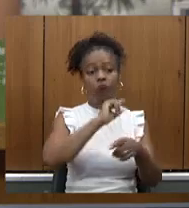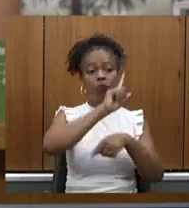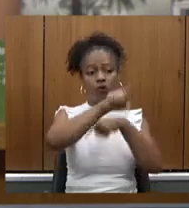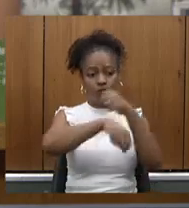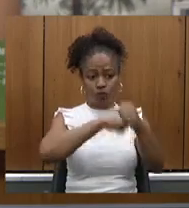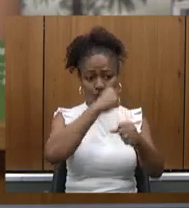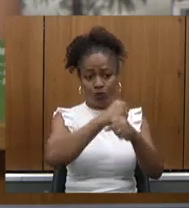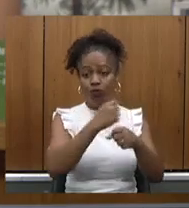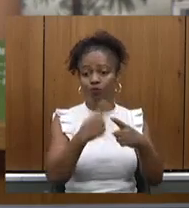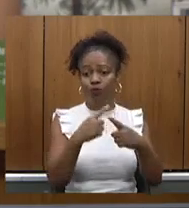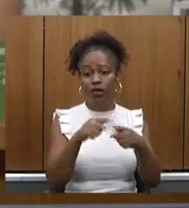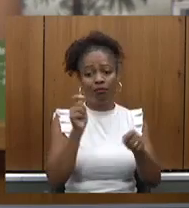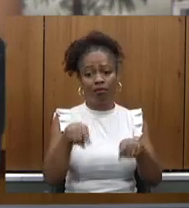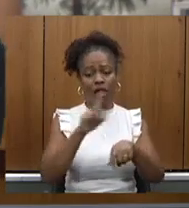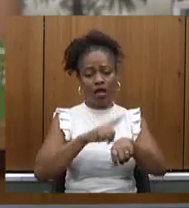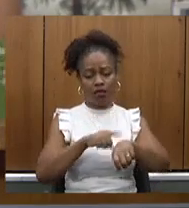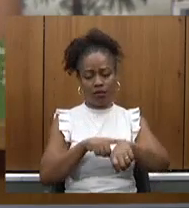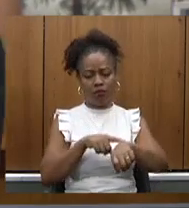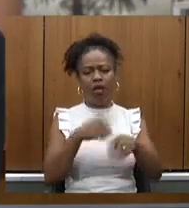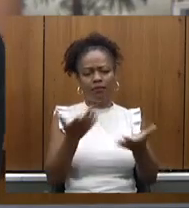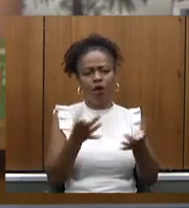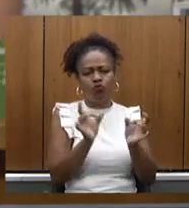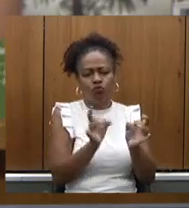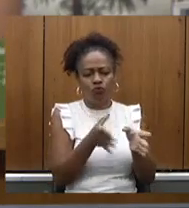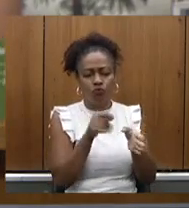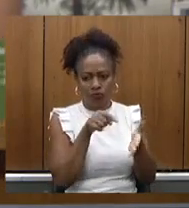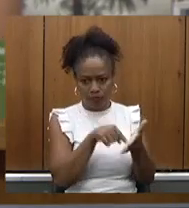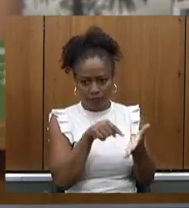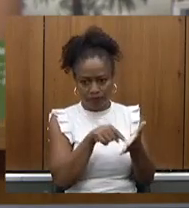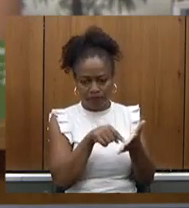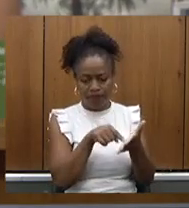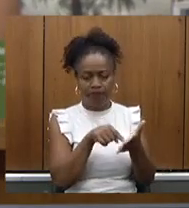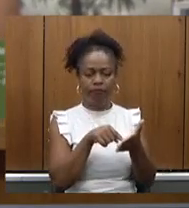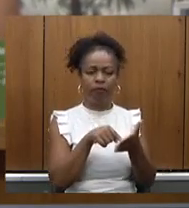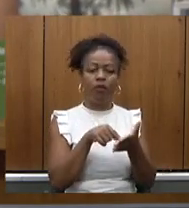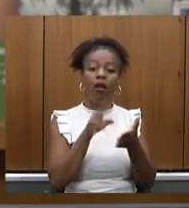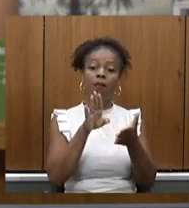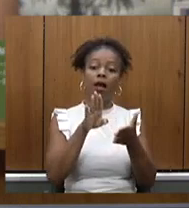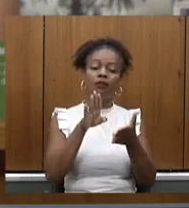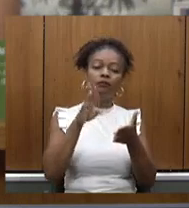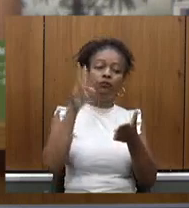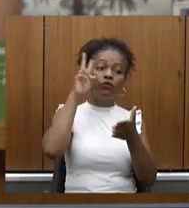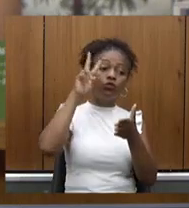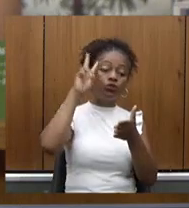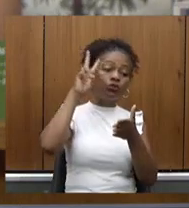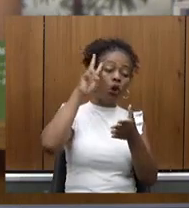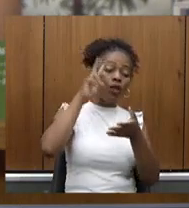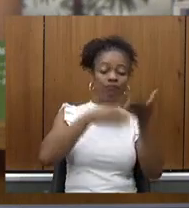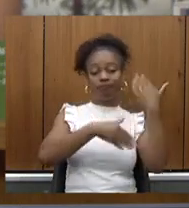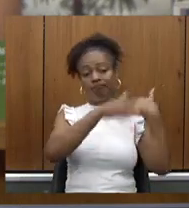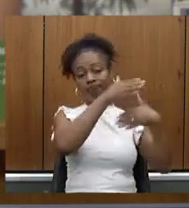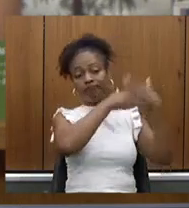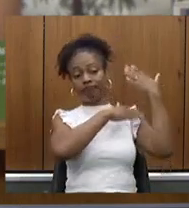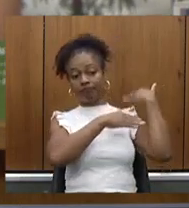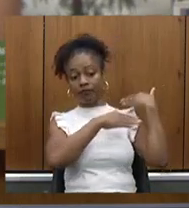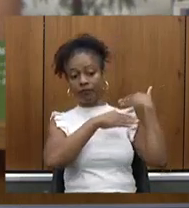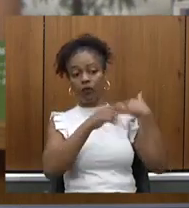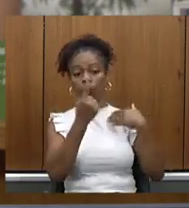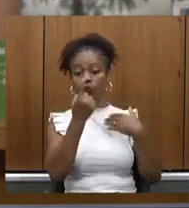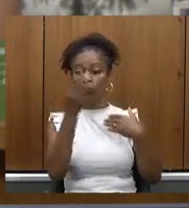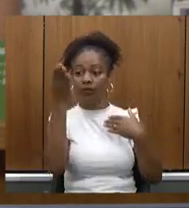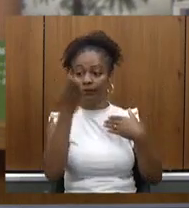pagamento então isso é natural mas historicamente cerca de um terço de todo o mínimo